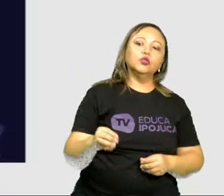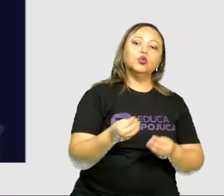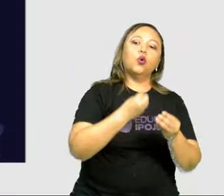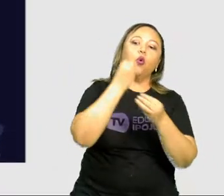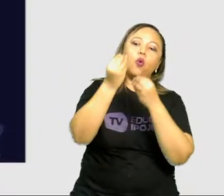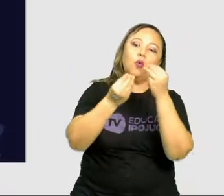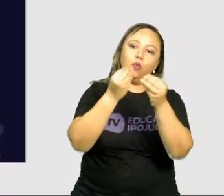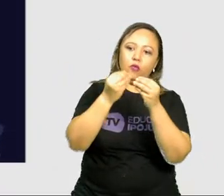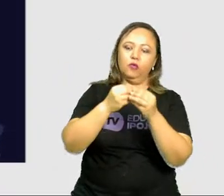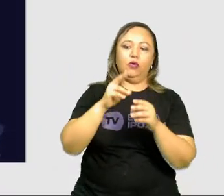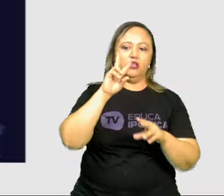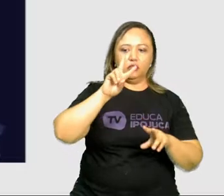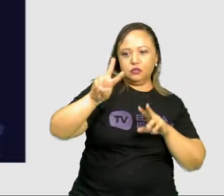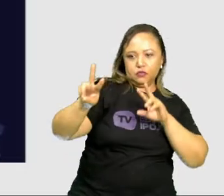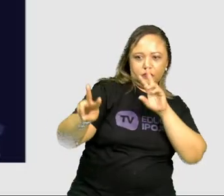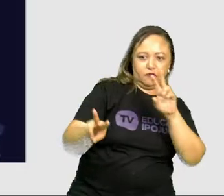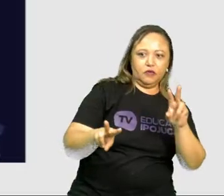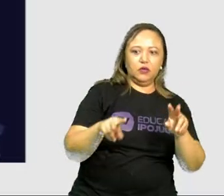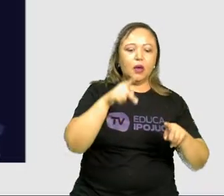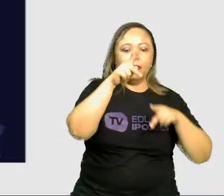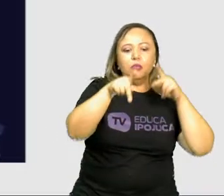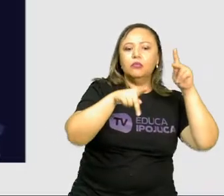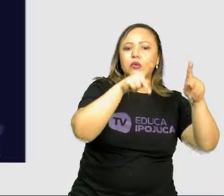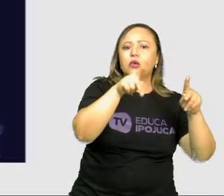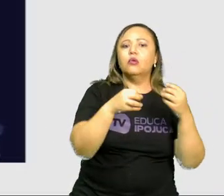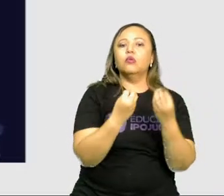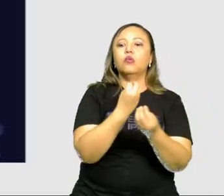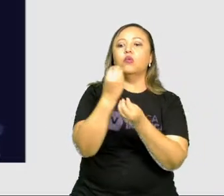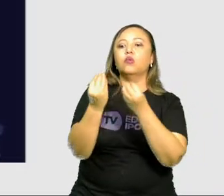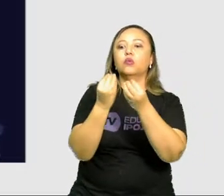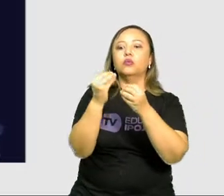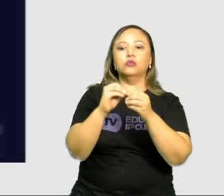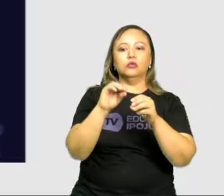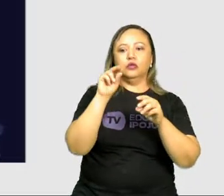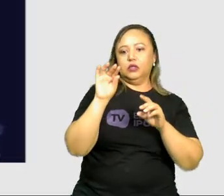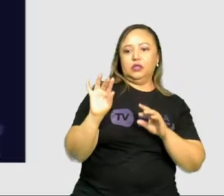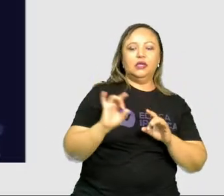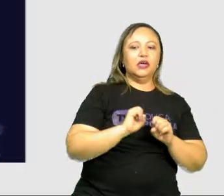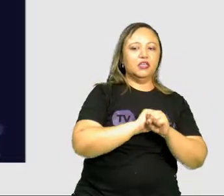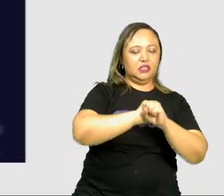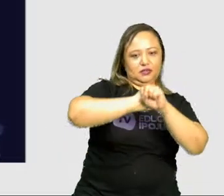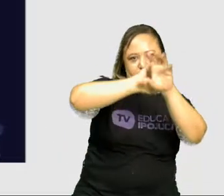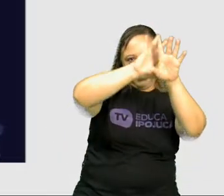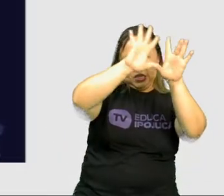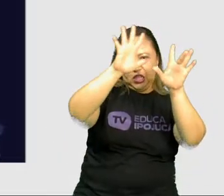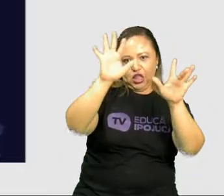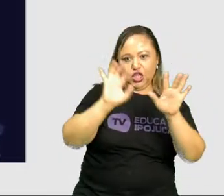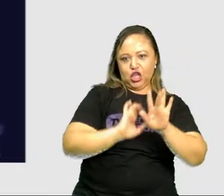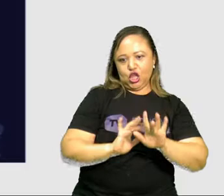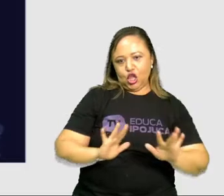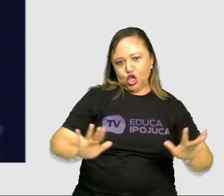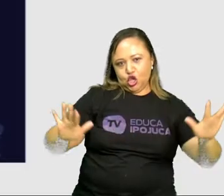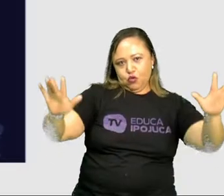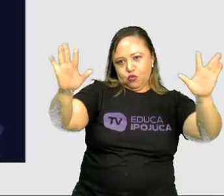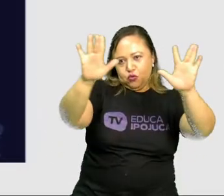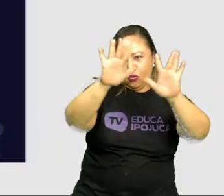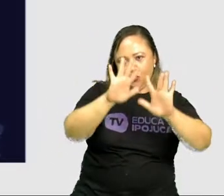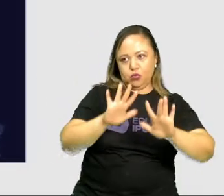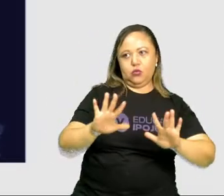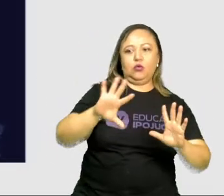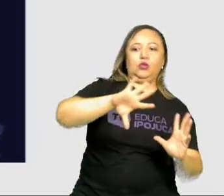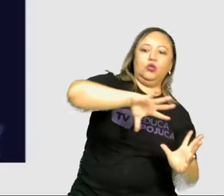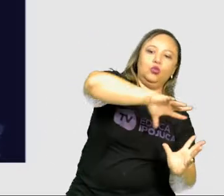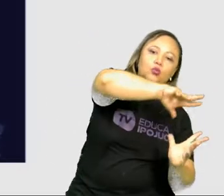é distribuída a população mundial. Aqui são os pontinhos das cidades distribuídos